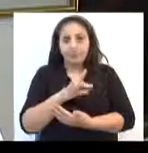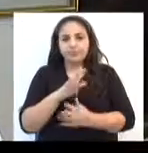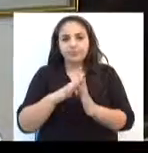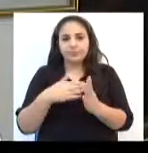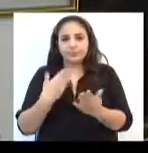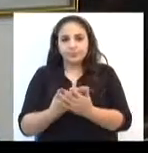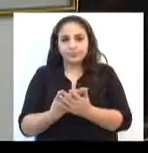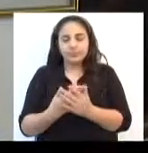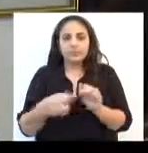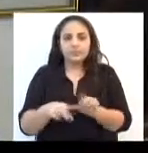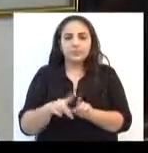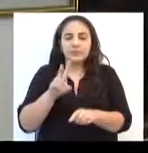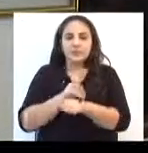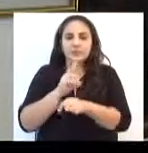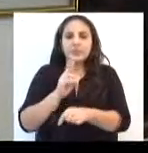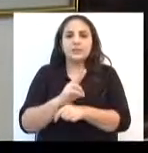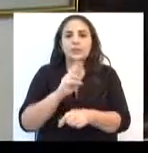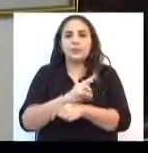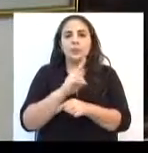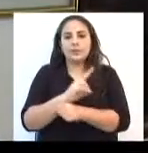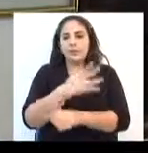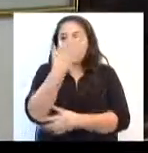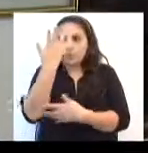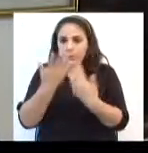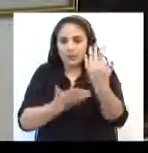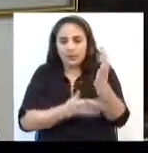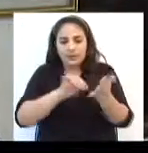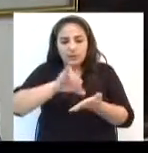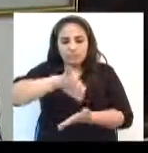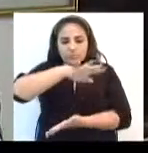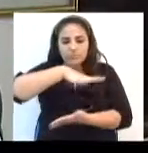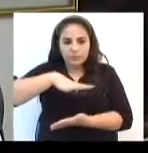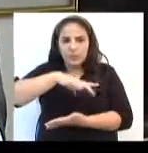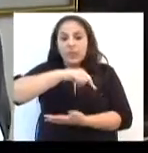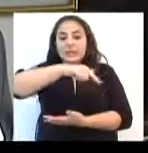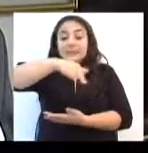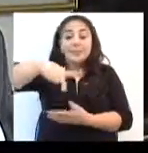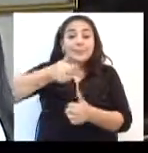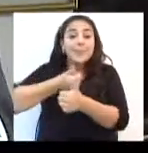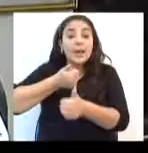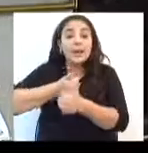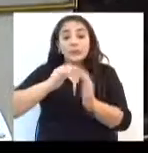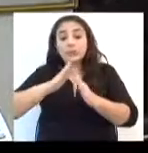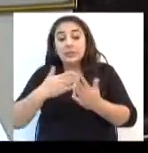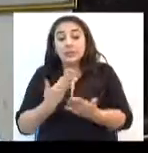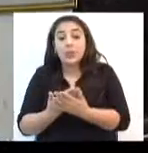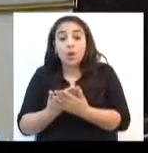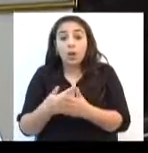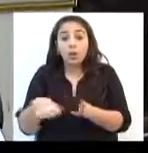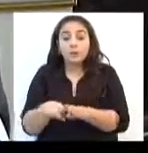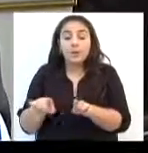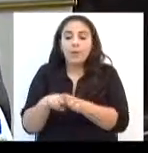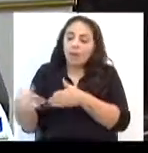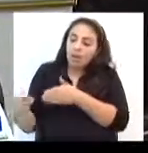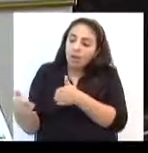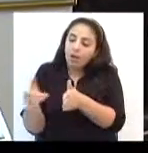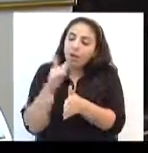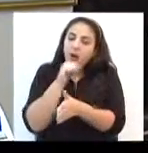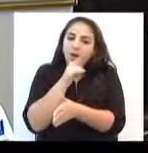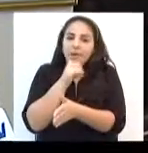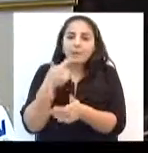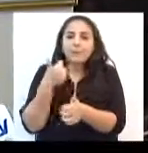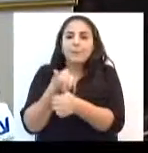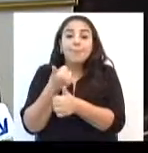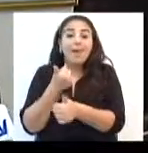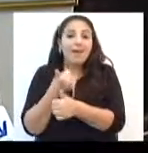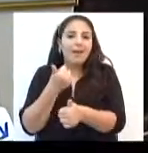escola de preservar o seu ambiente ao entorno da escola, nas nascentes que estão em volta